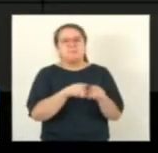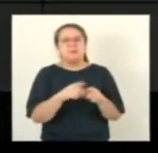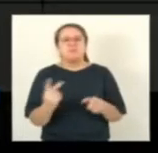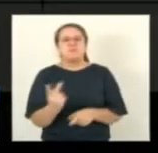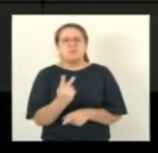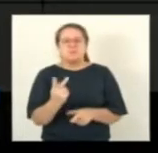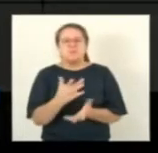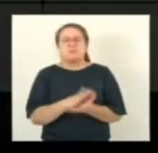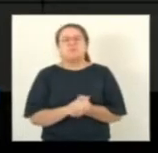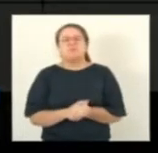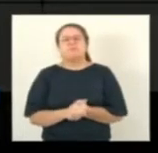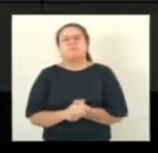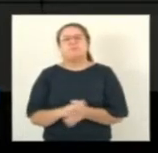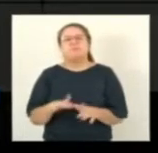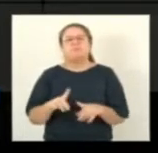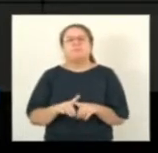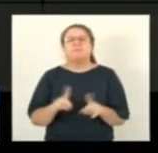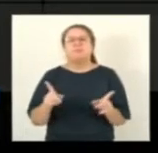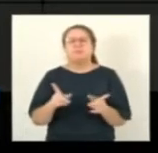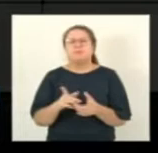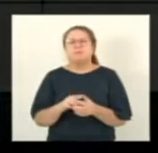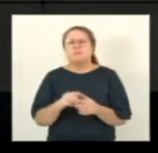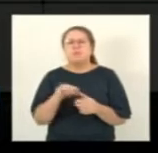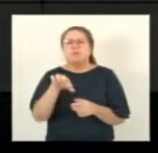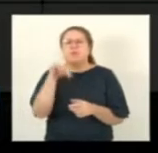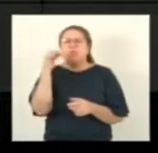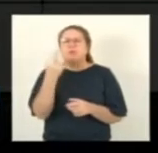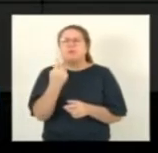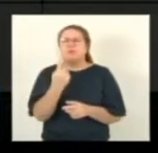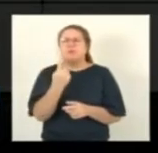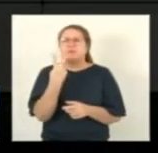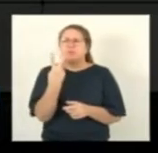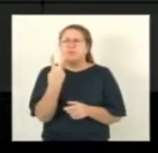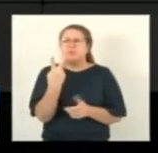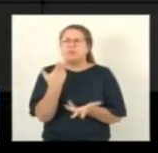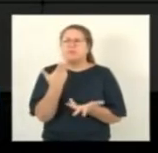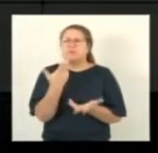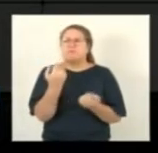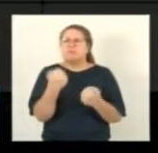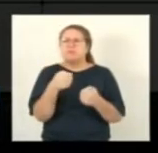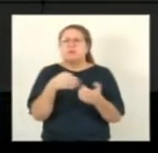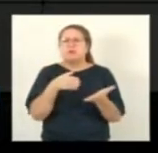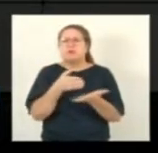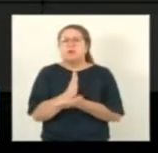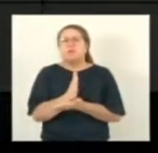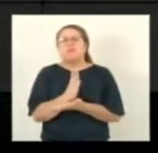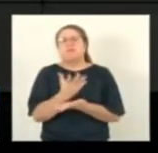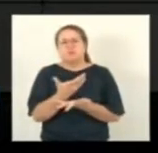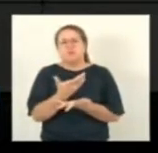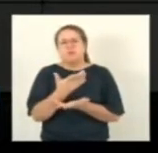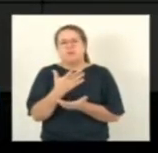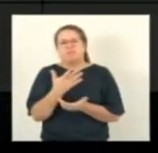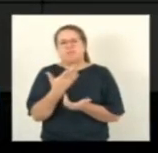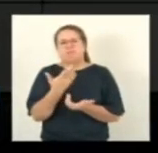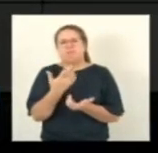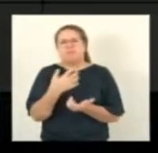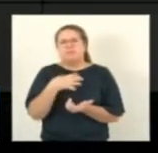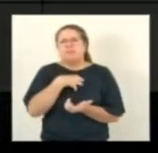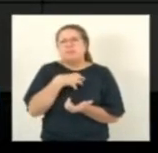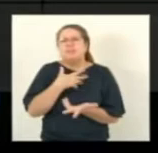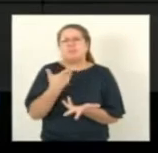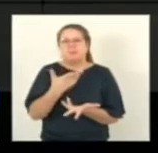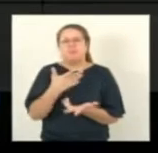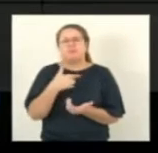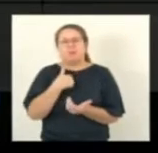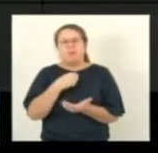faria não estava fazendo muito sentido no item 2 essa matéria não ser aprovada e eu acredito inclusive eu ia